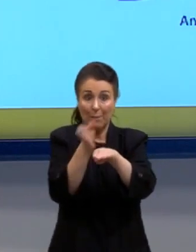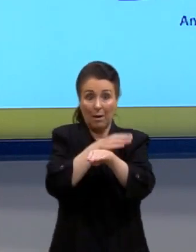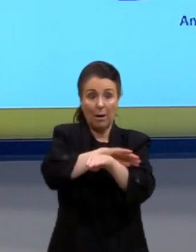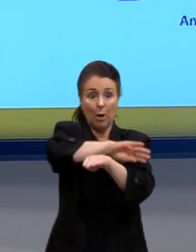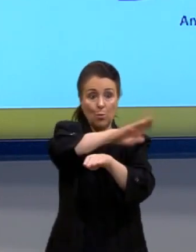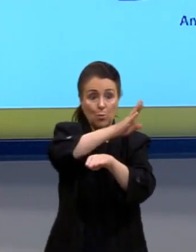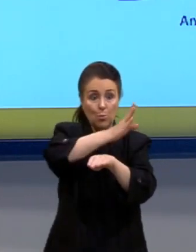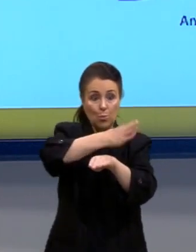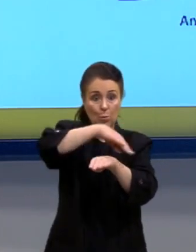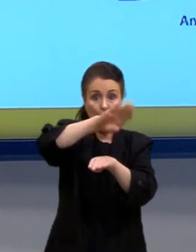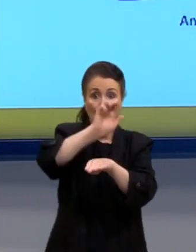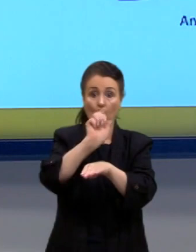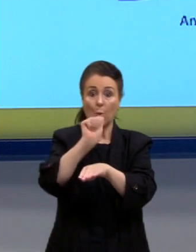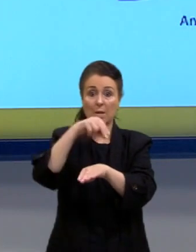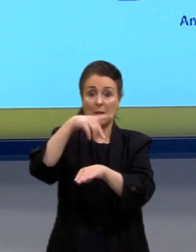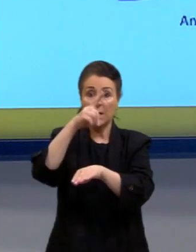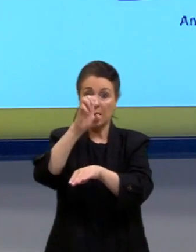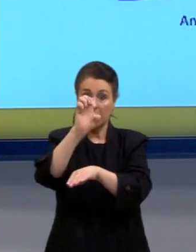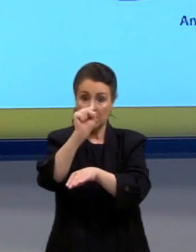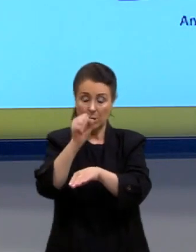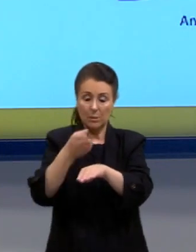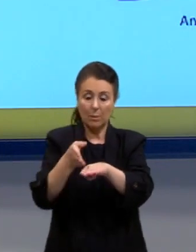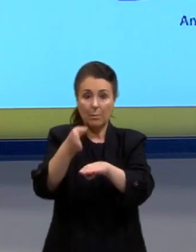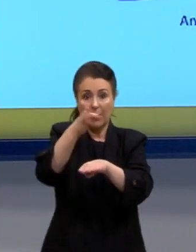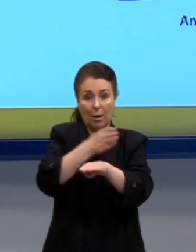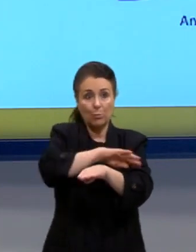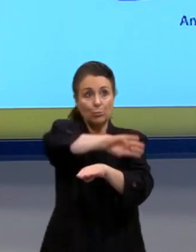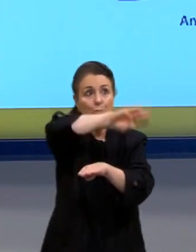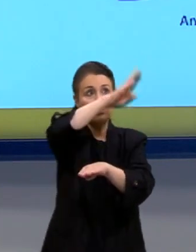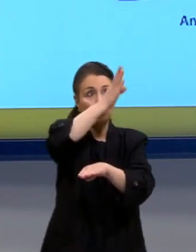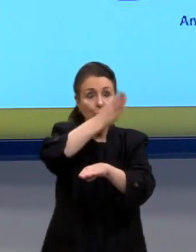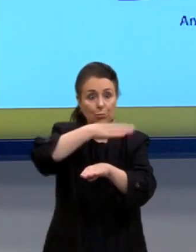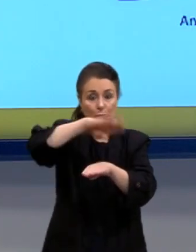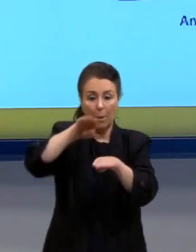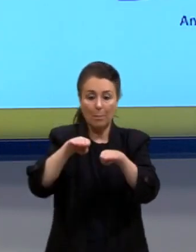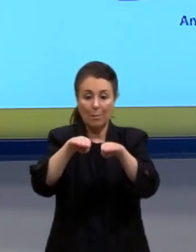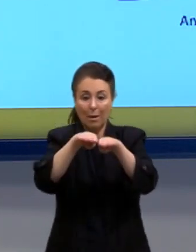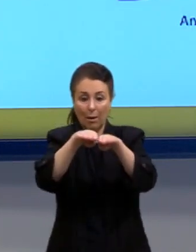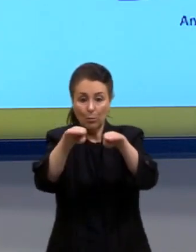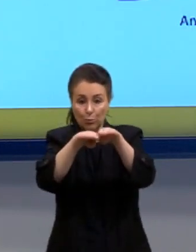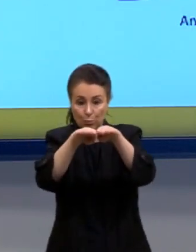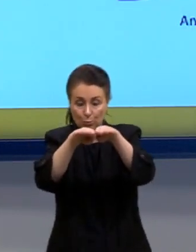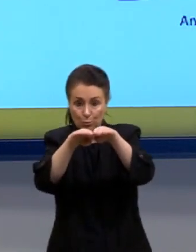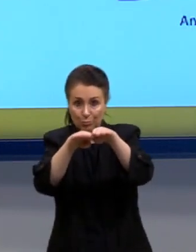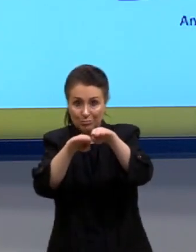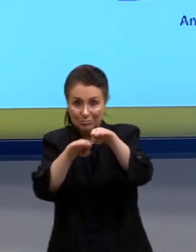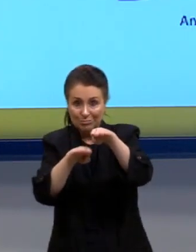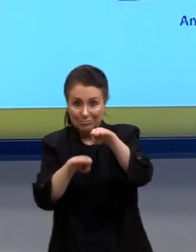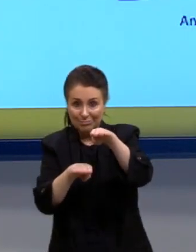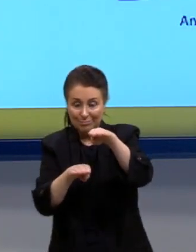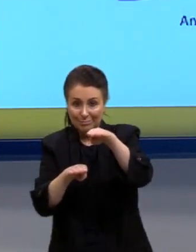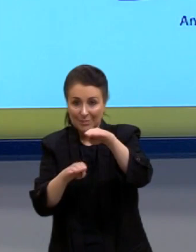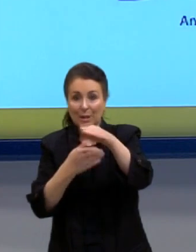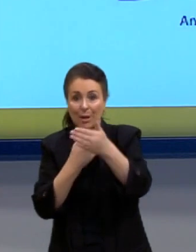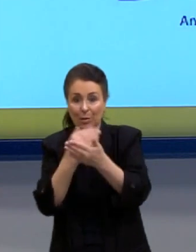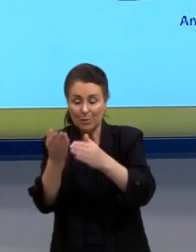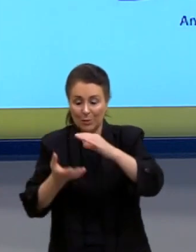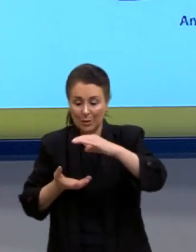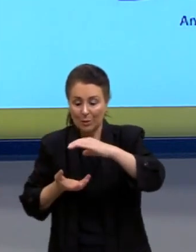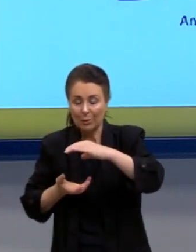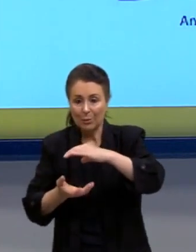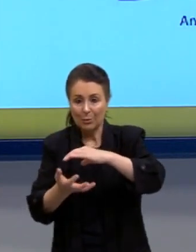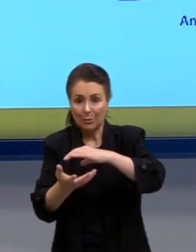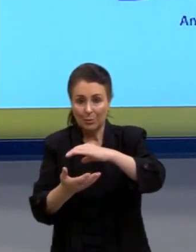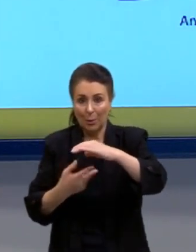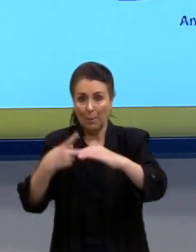resposta disso aí foi justamente o rebaixamento daquela região que a gente